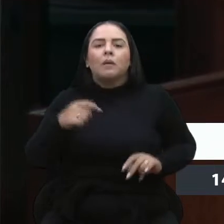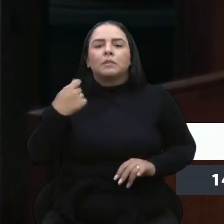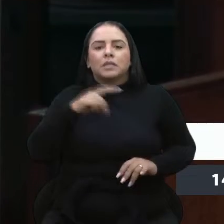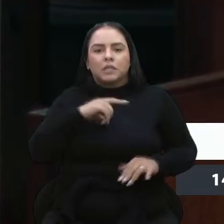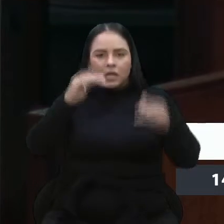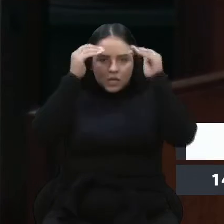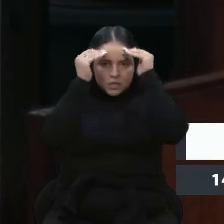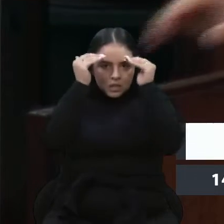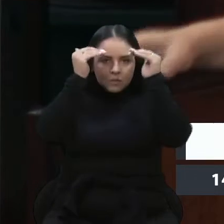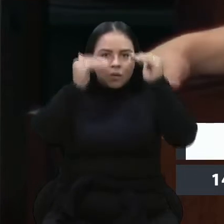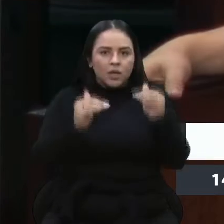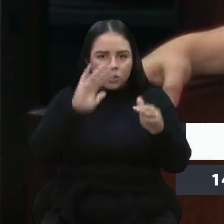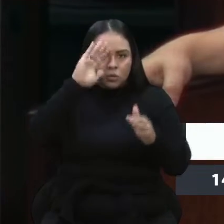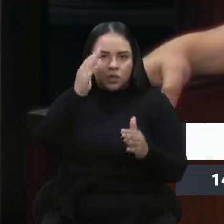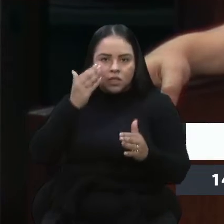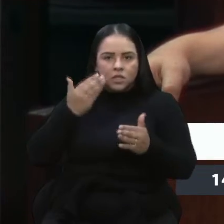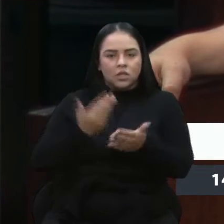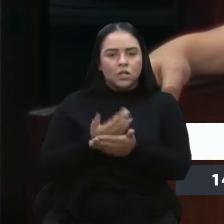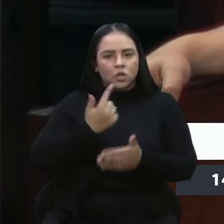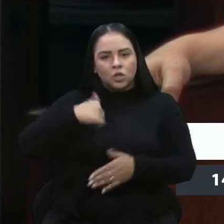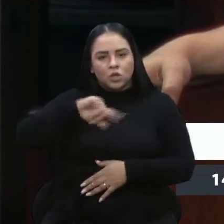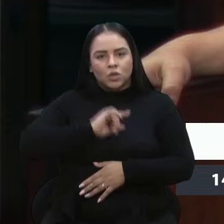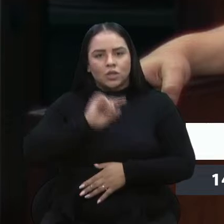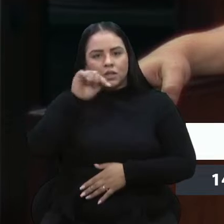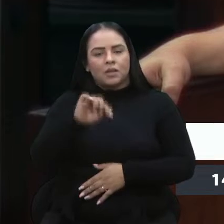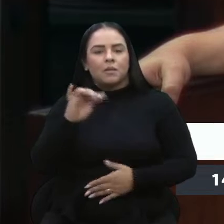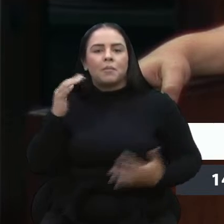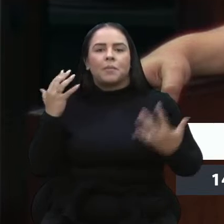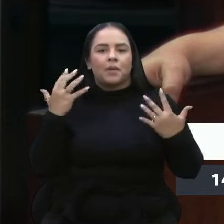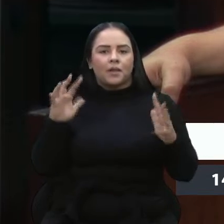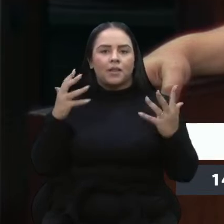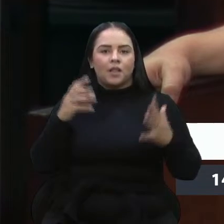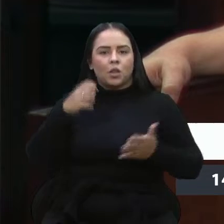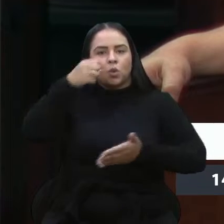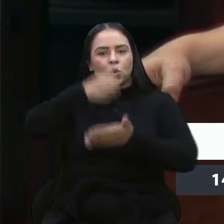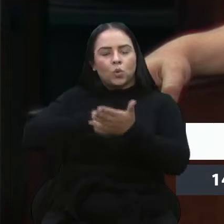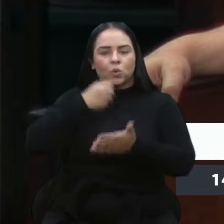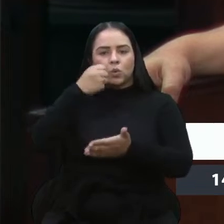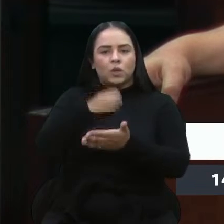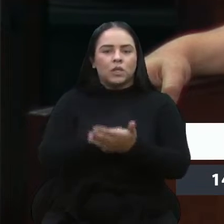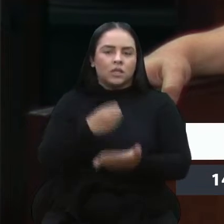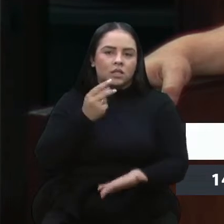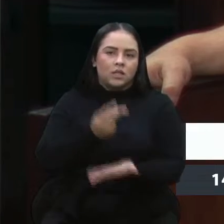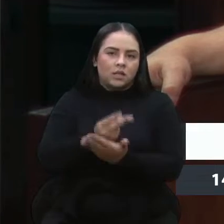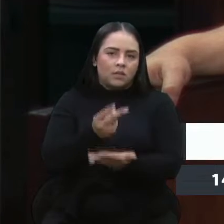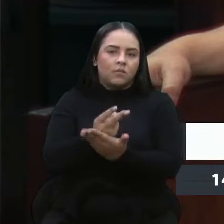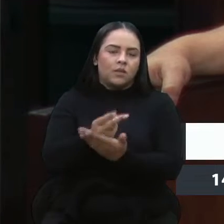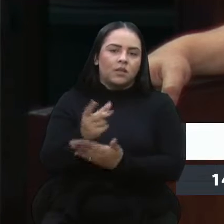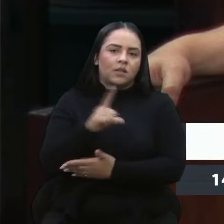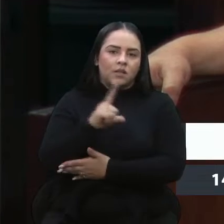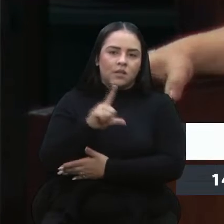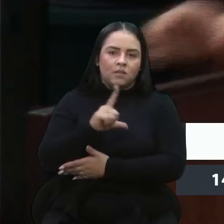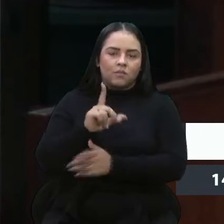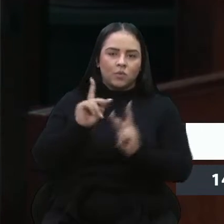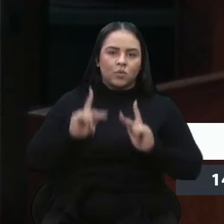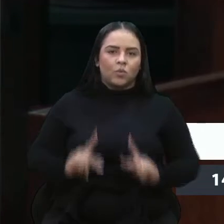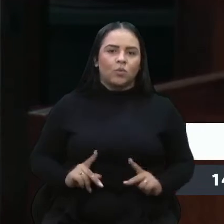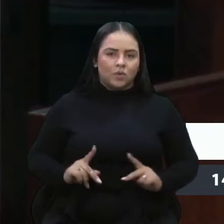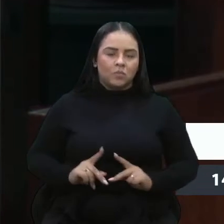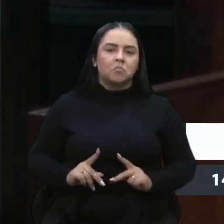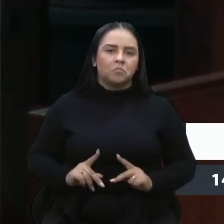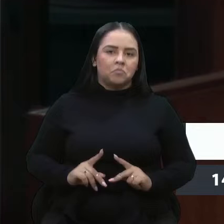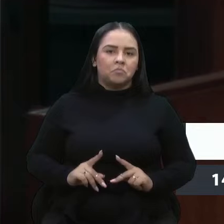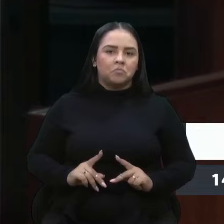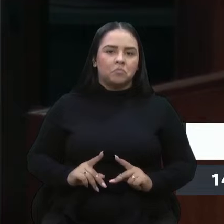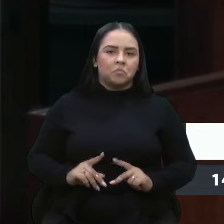confiança. E a gente aqui tem que parabenizar a luta que esses consumidores,